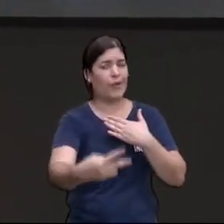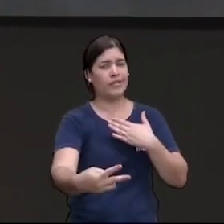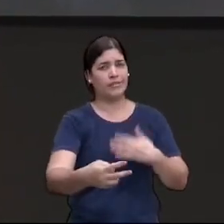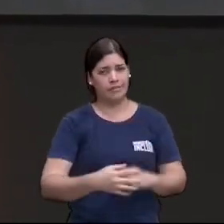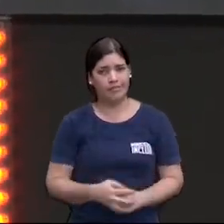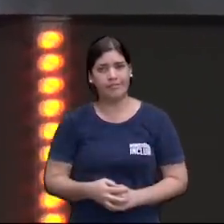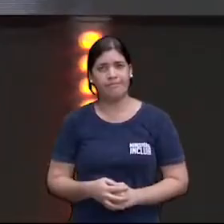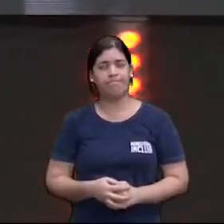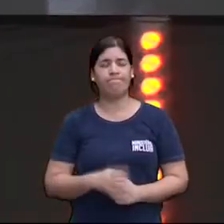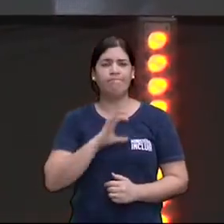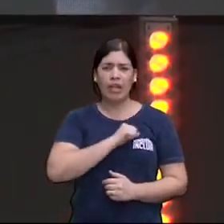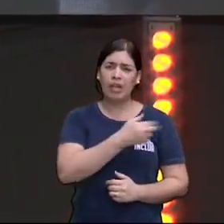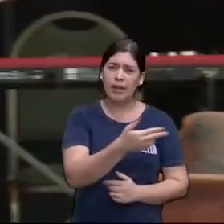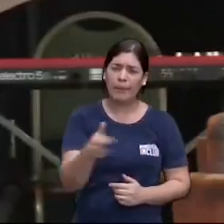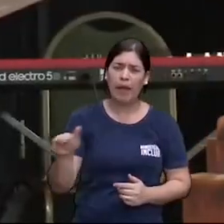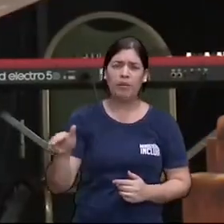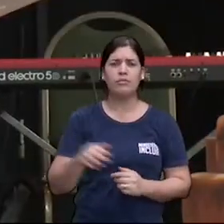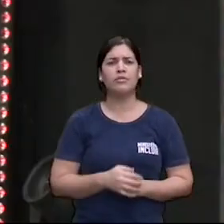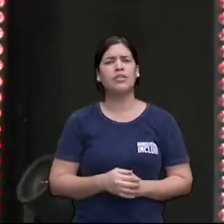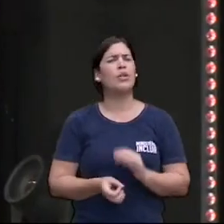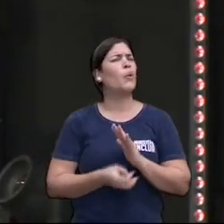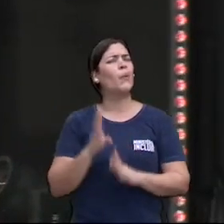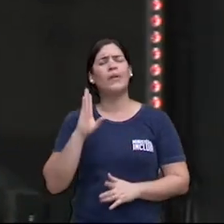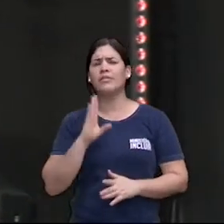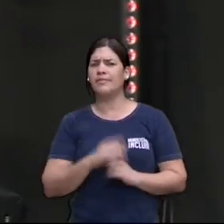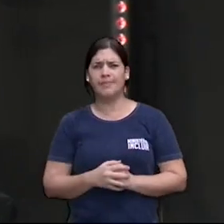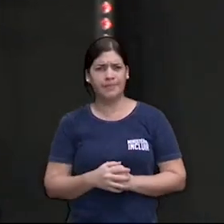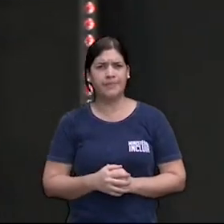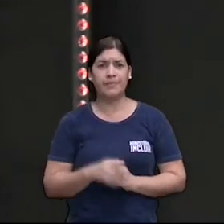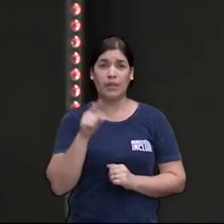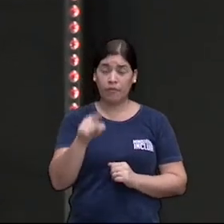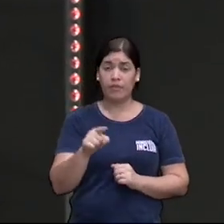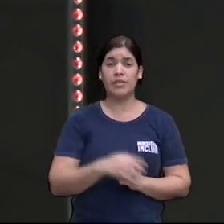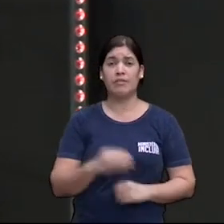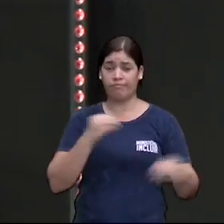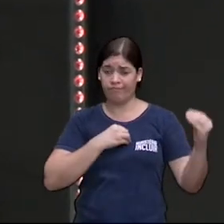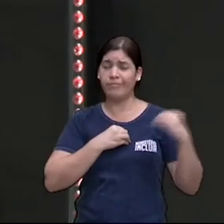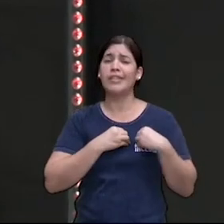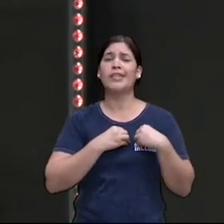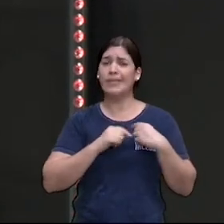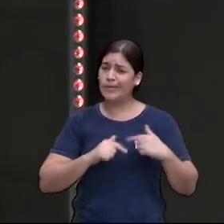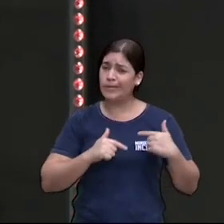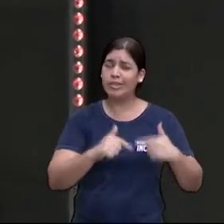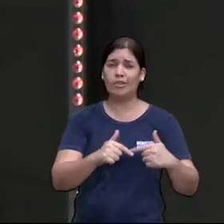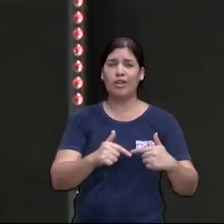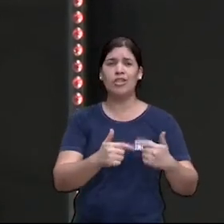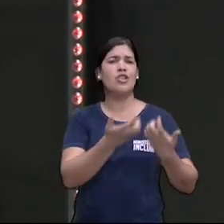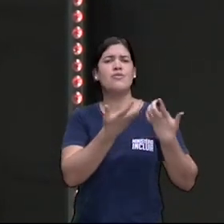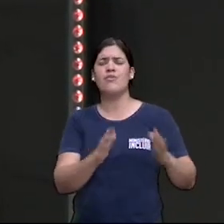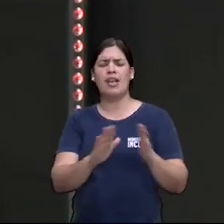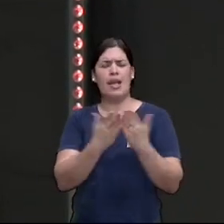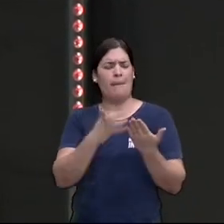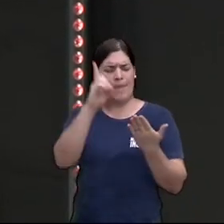queridos irmãos, quantas vezes você cometeu um pecado e você não quis nem ler Bíblia e nem